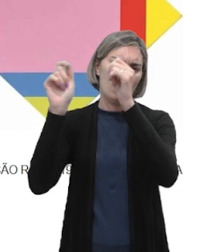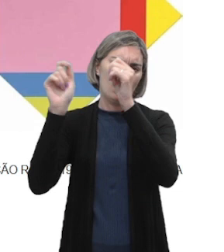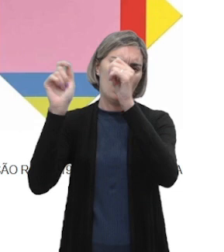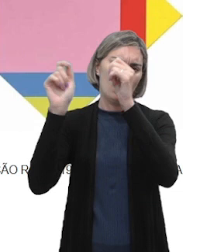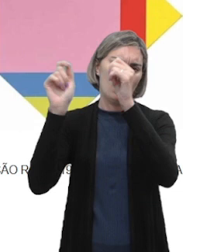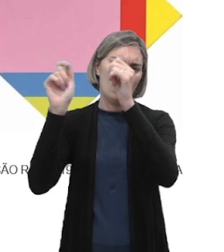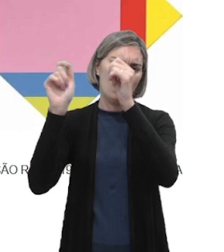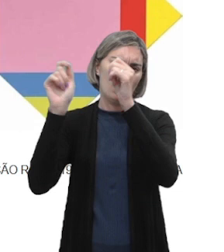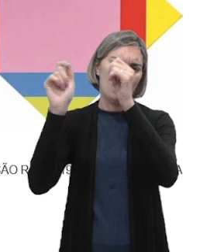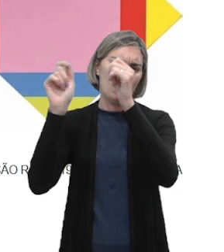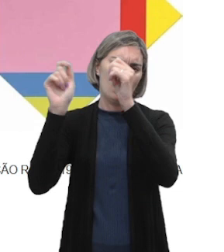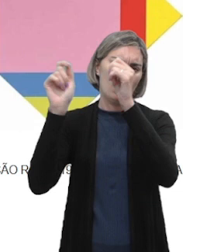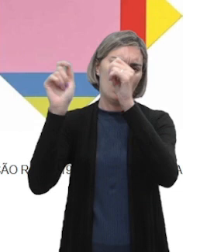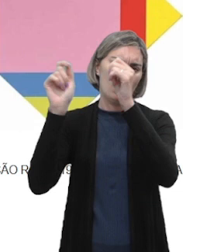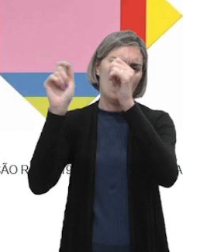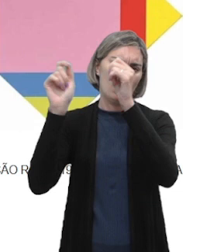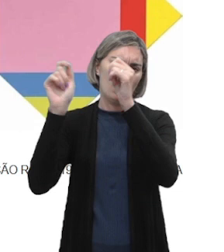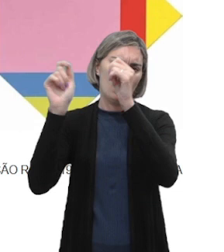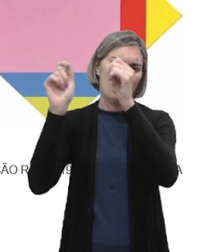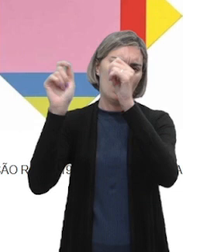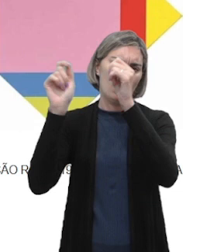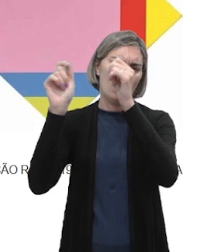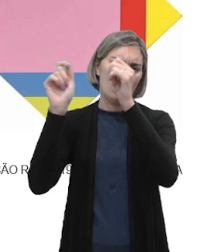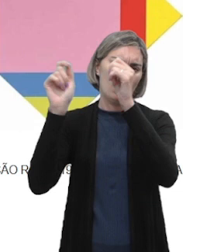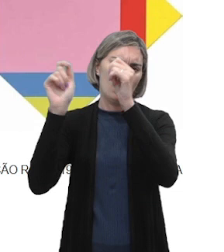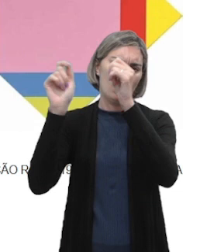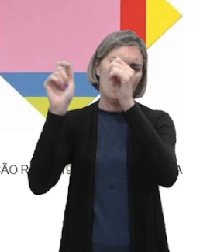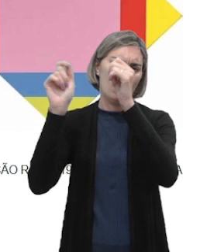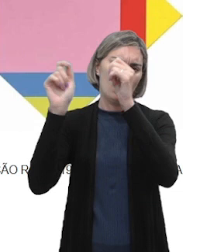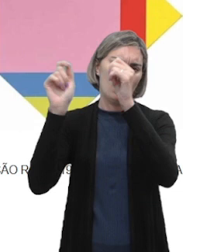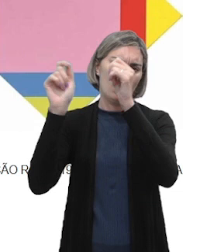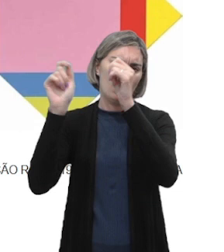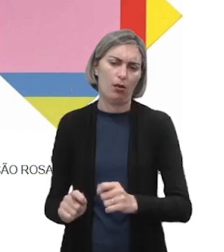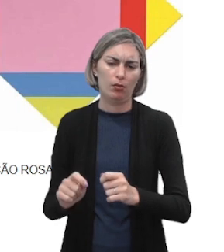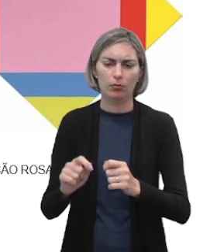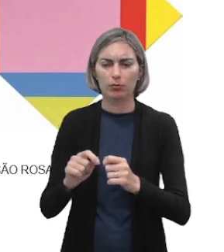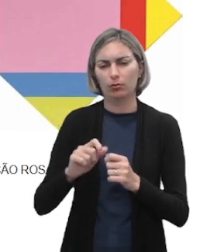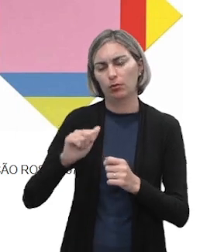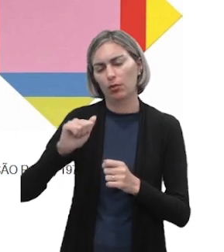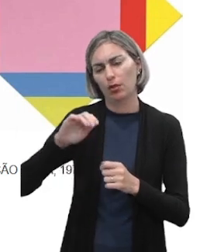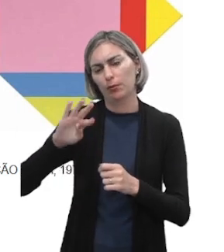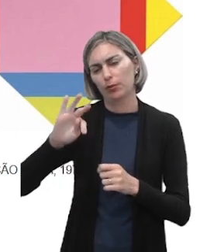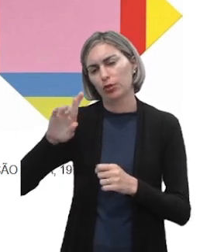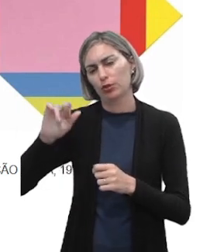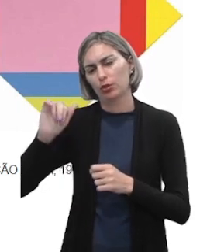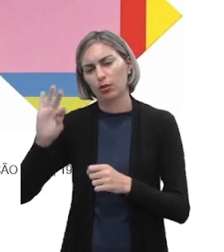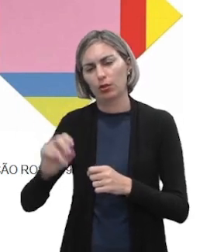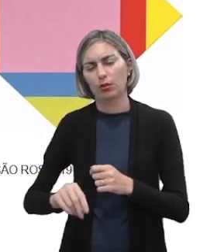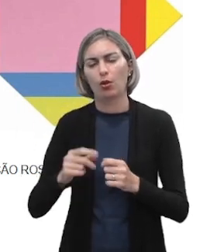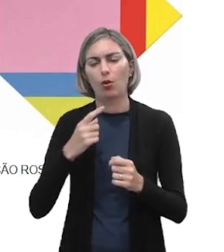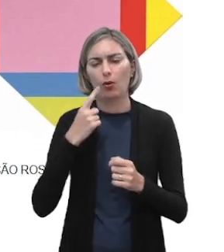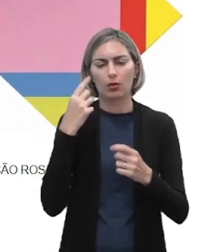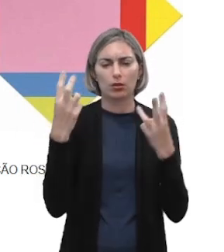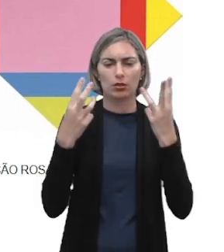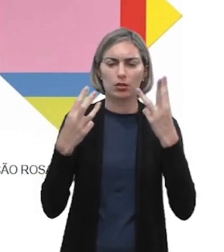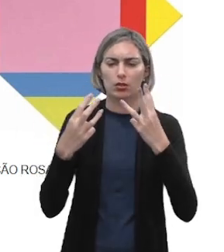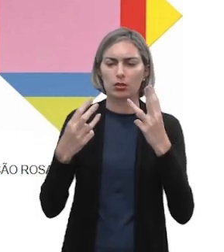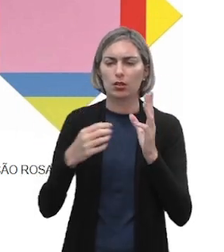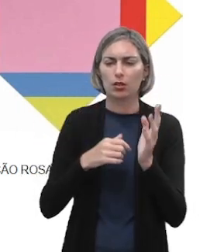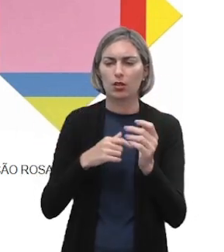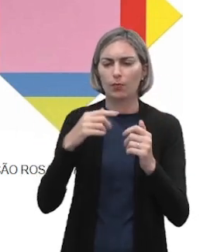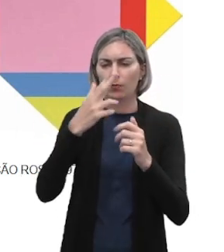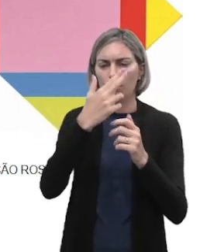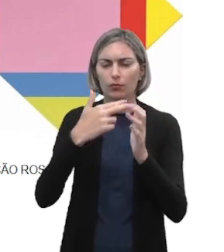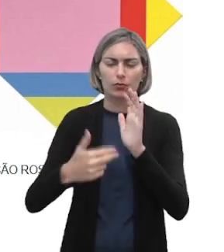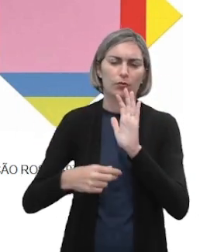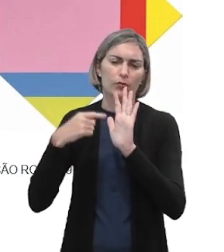e amarelo. Somente nas extremidades. Dentro dele, um quadrado rosa. Essa terceira, serigrafia.